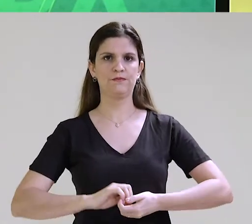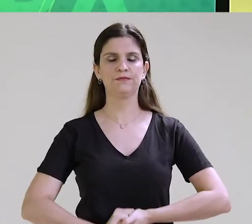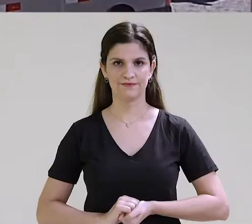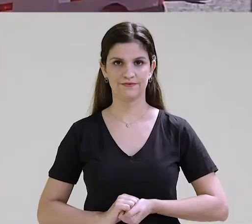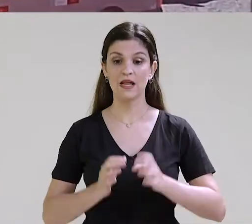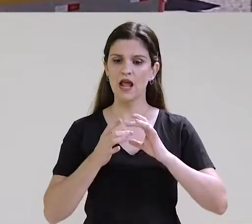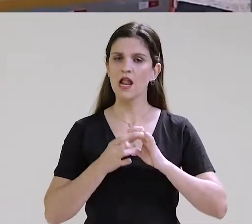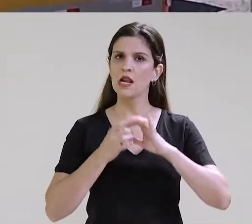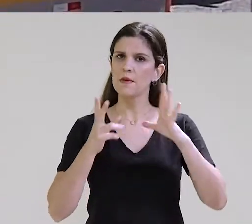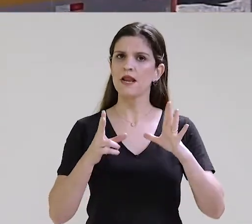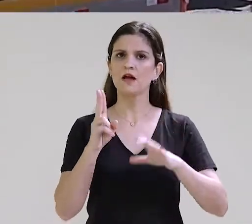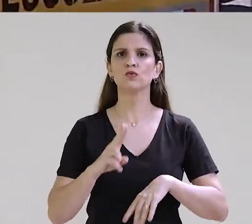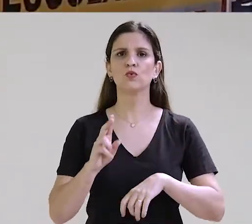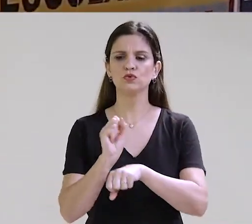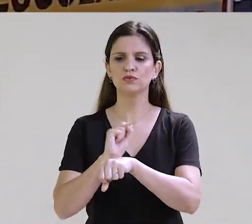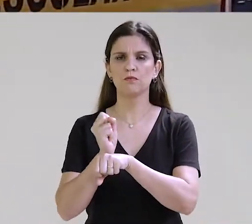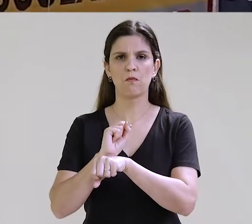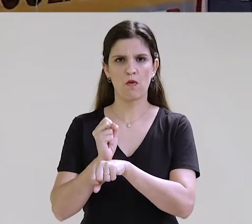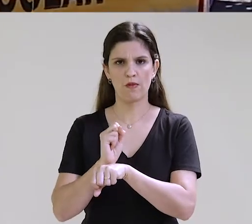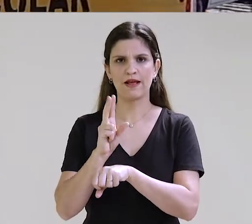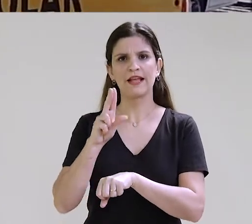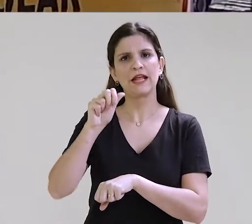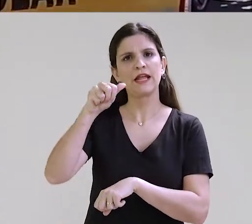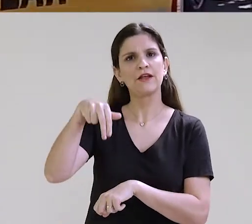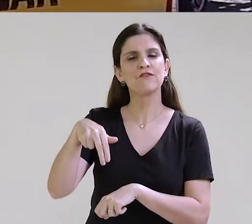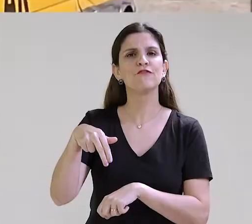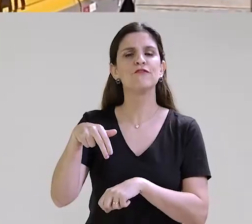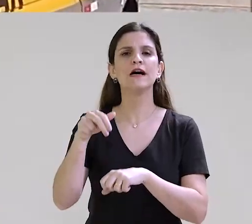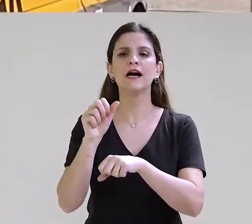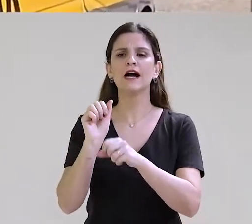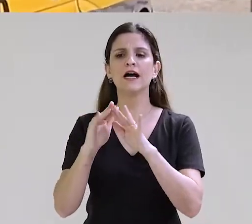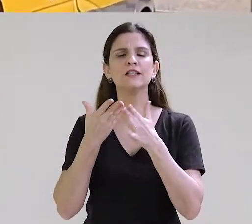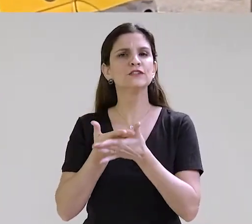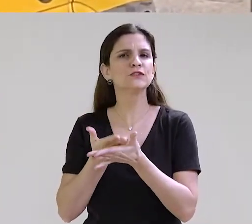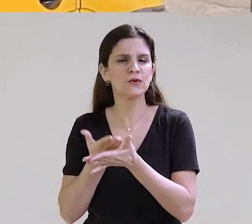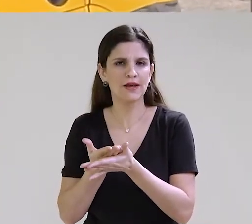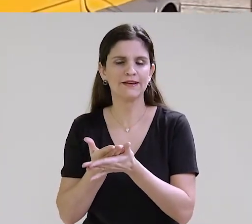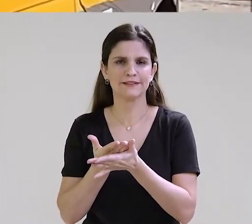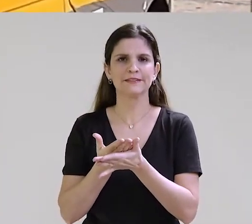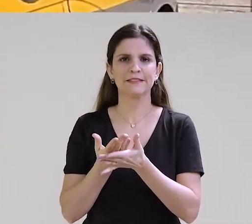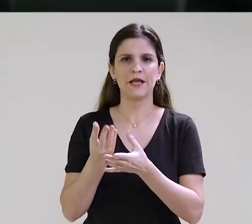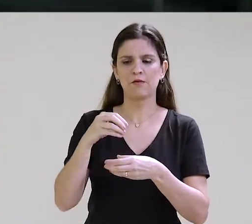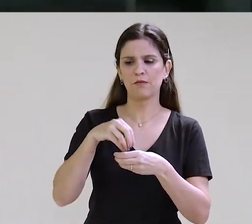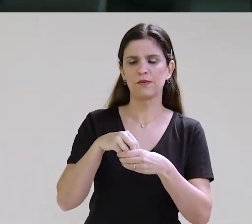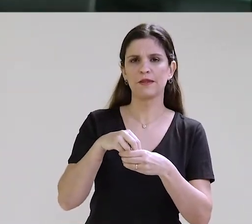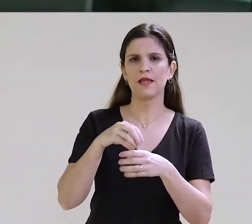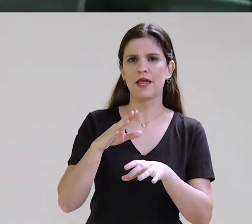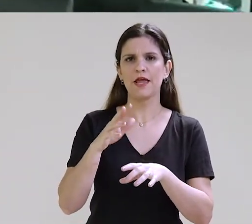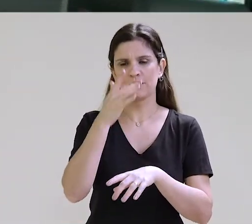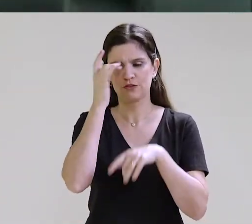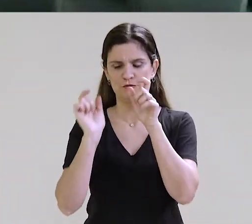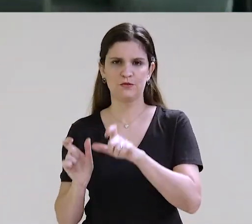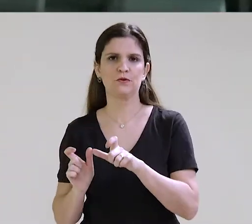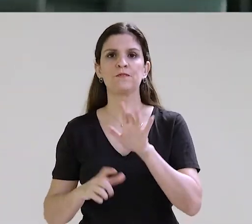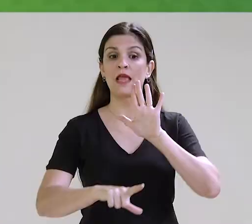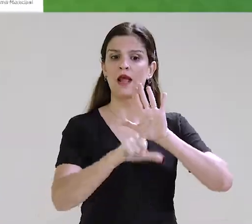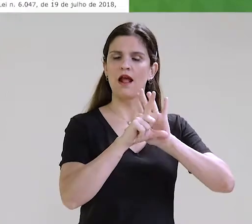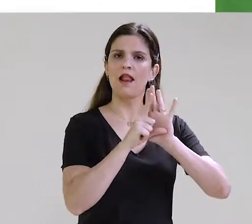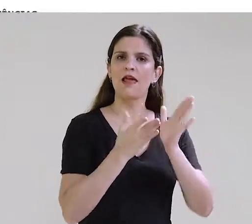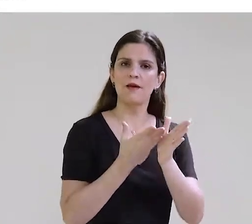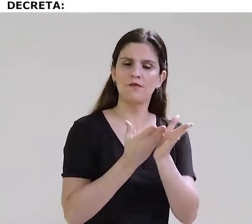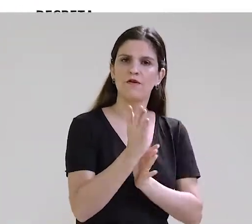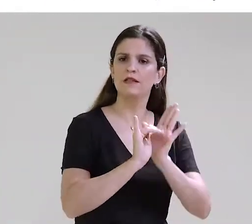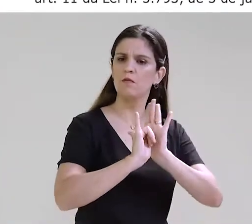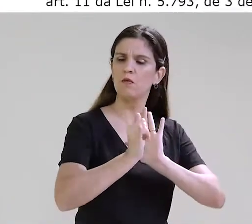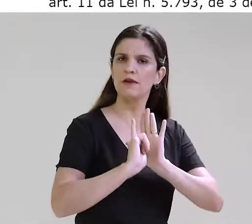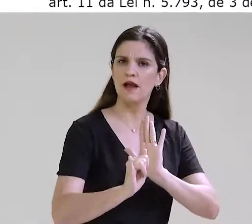setembro. Foi liberado o transporte de passageiros em vans escolares. Conforme lei aprovada pelos vereadores e